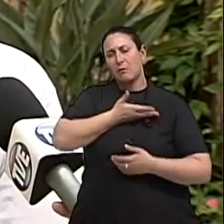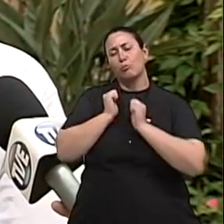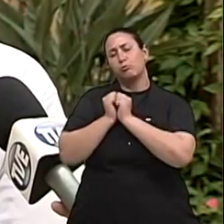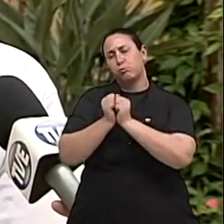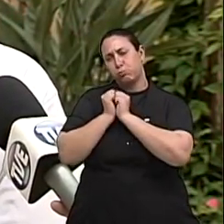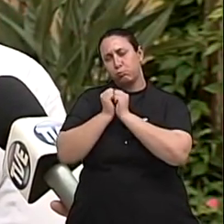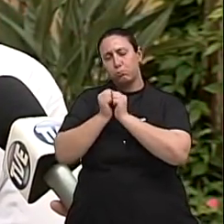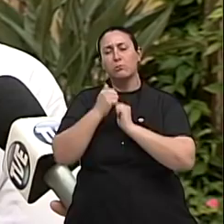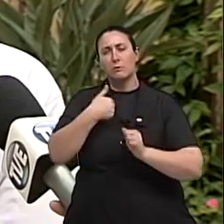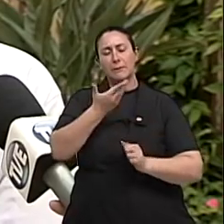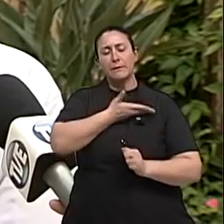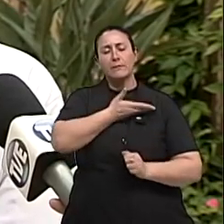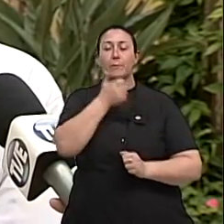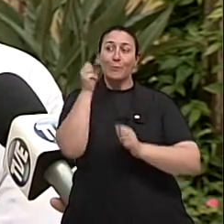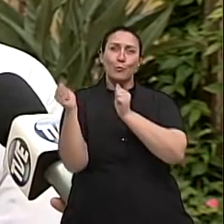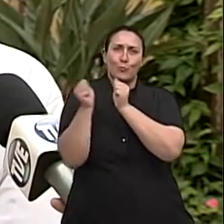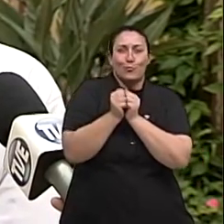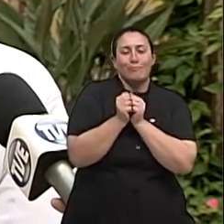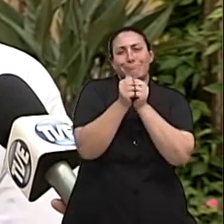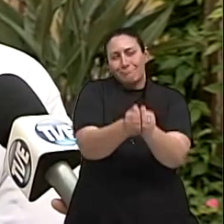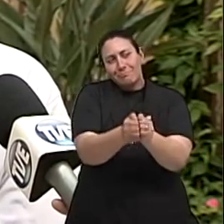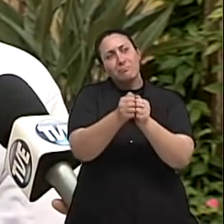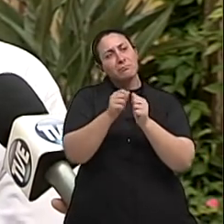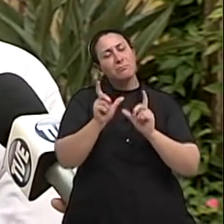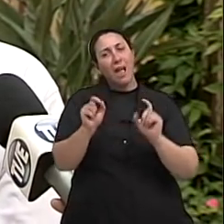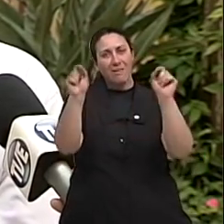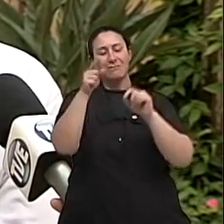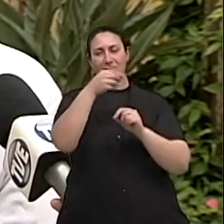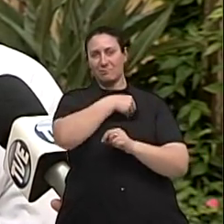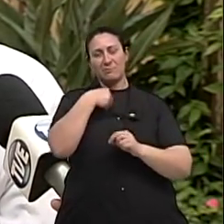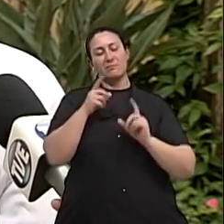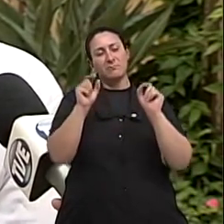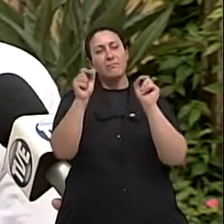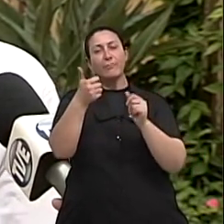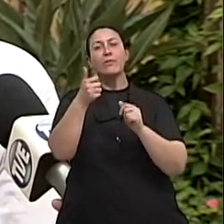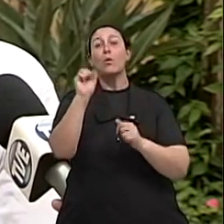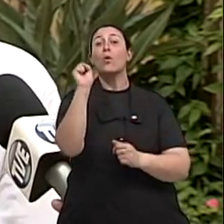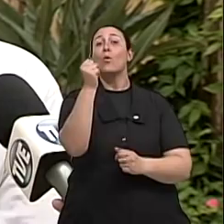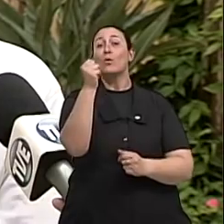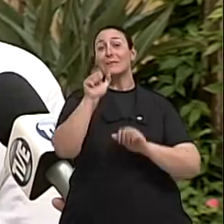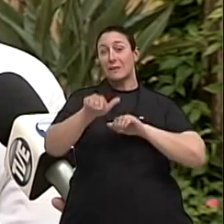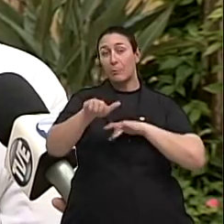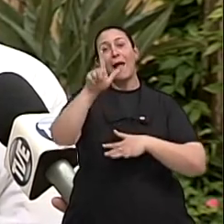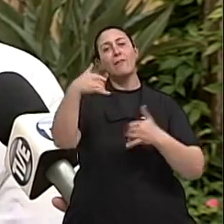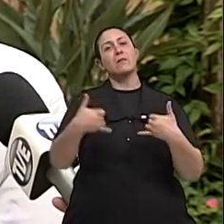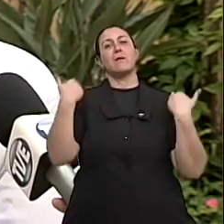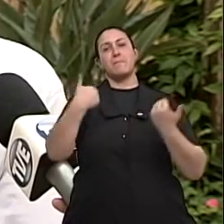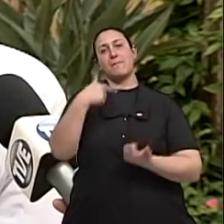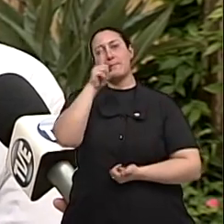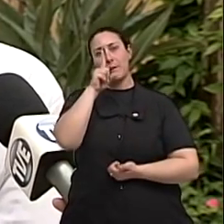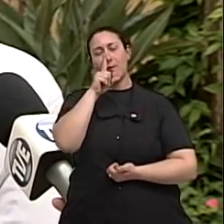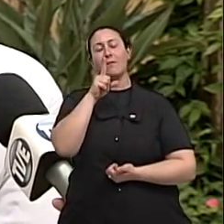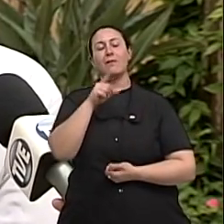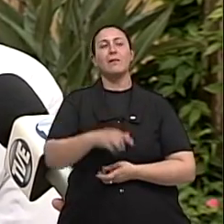junto, no dia do diagnóstico, com a oncologista. E, no dia 8 de setembro, é aniversário da minha mãe. E eu tive